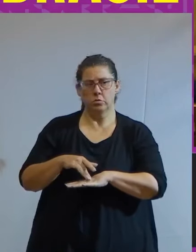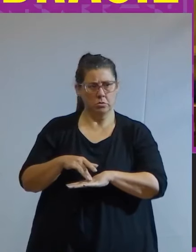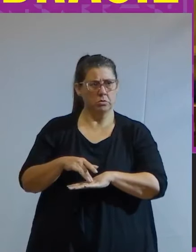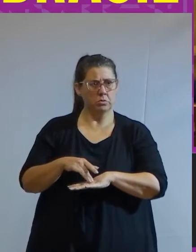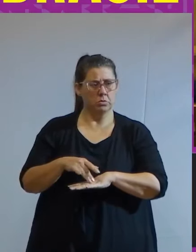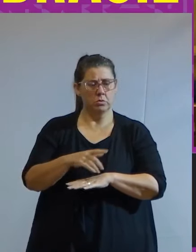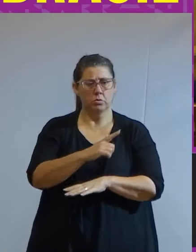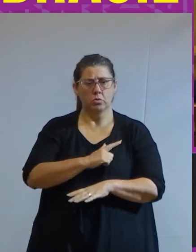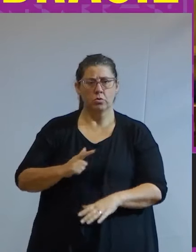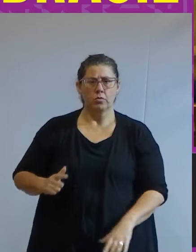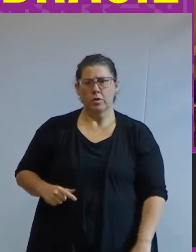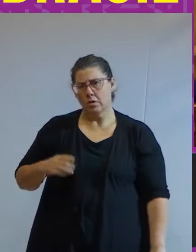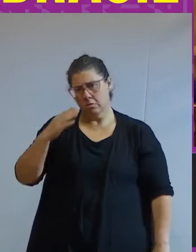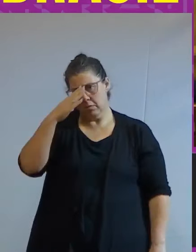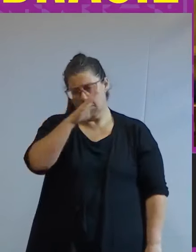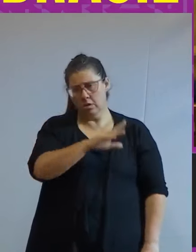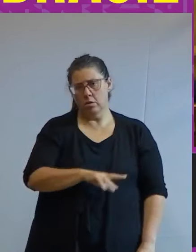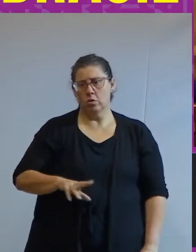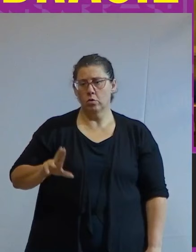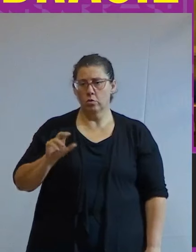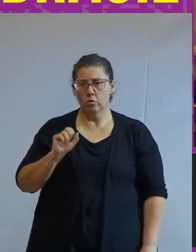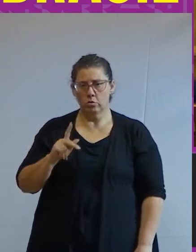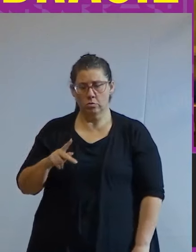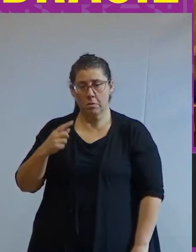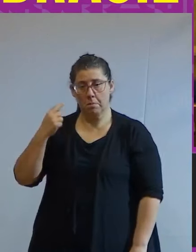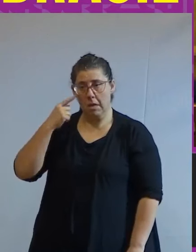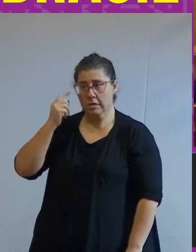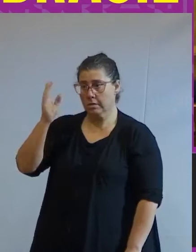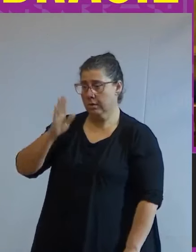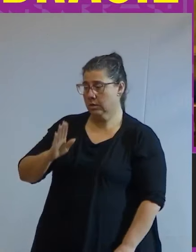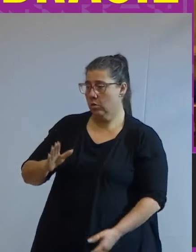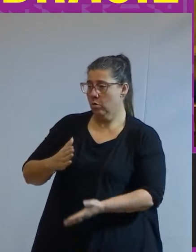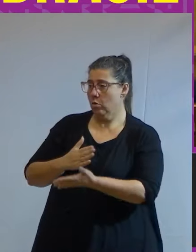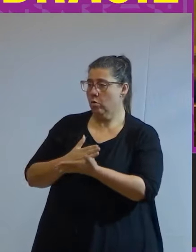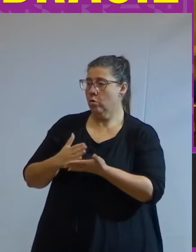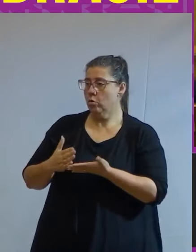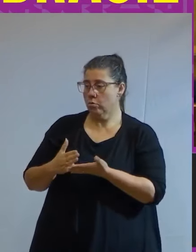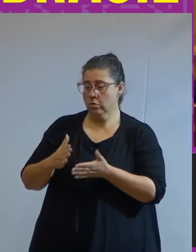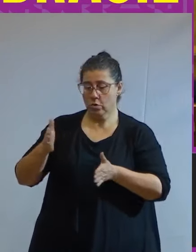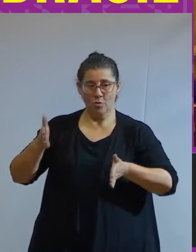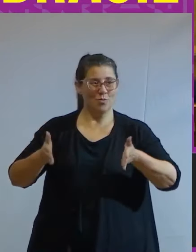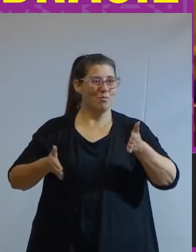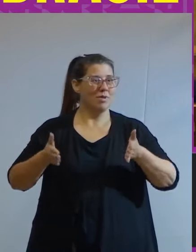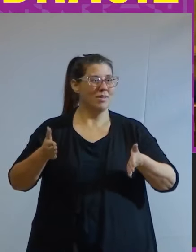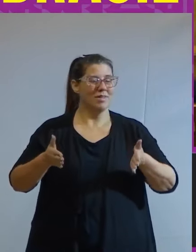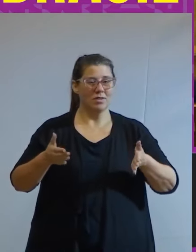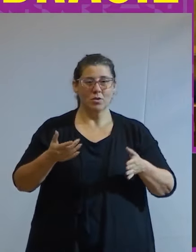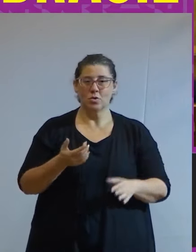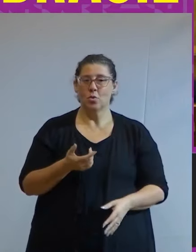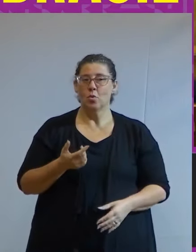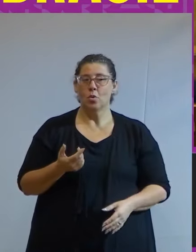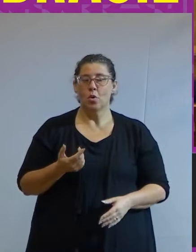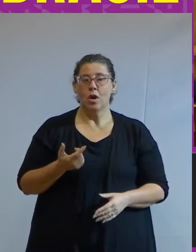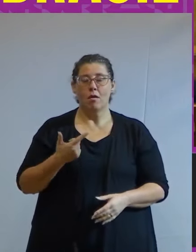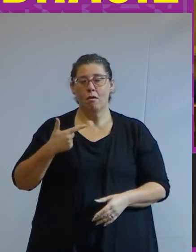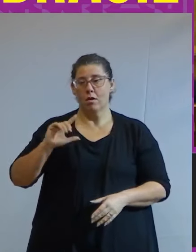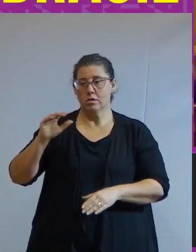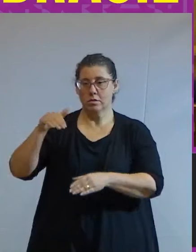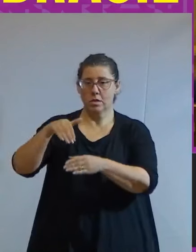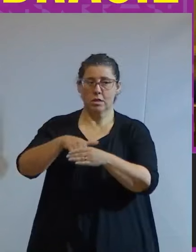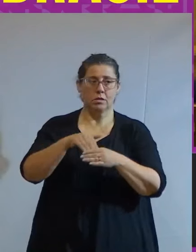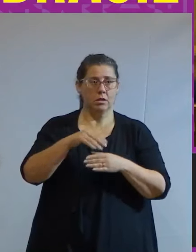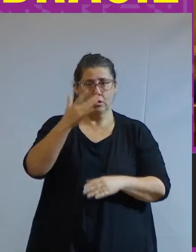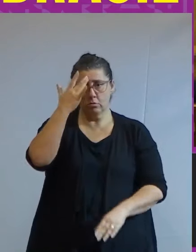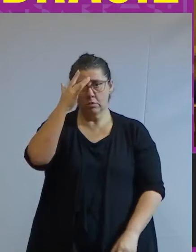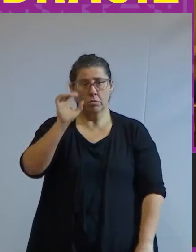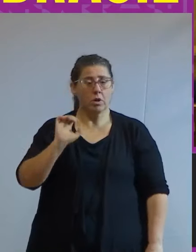barbárie o USP pensa Brasil começou num período pré-eleitoral num momento que a gente não sabia para onde